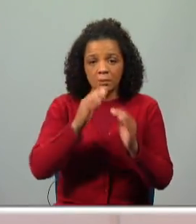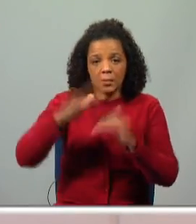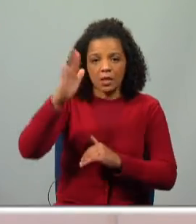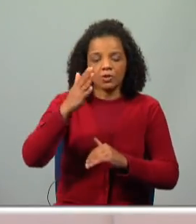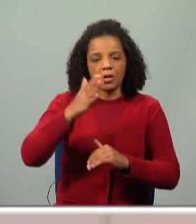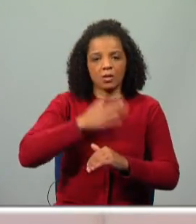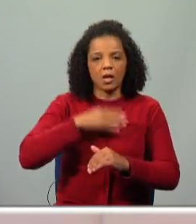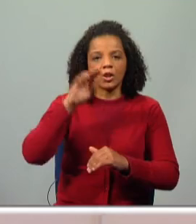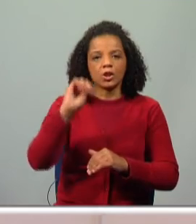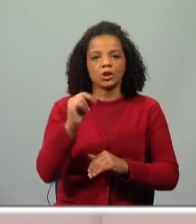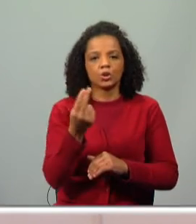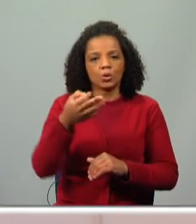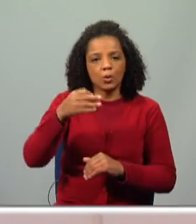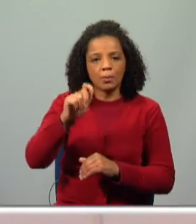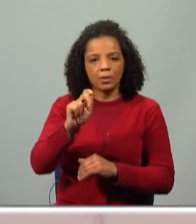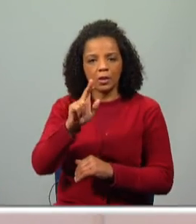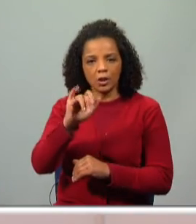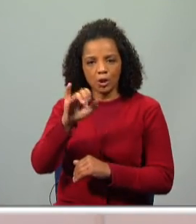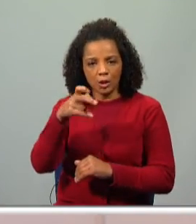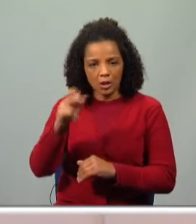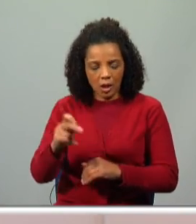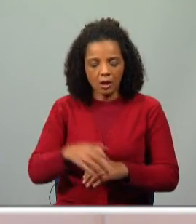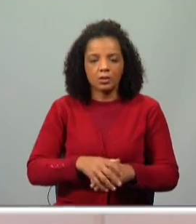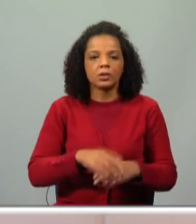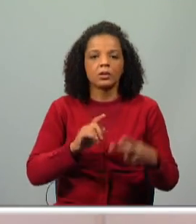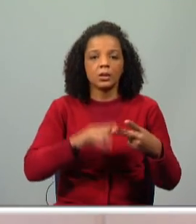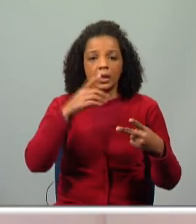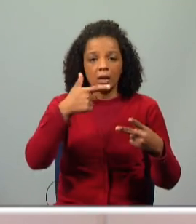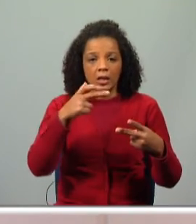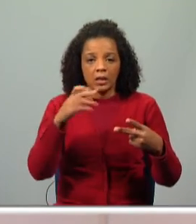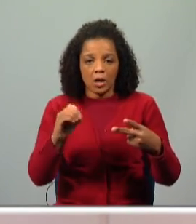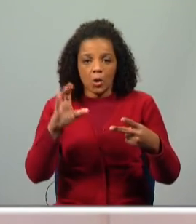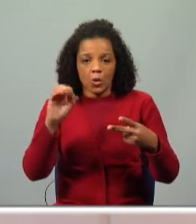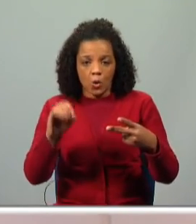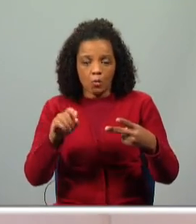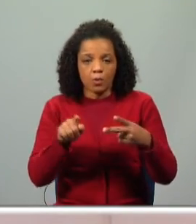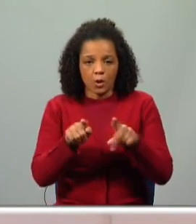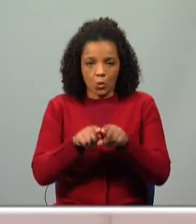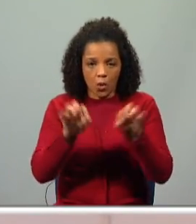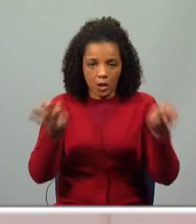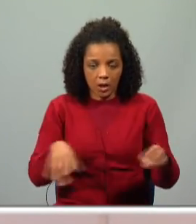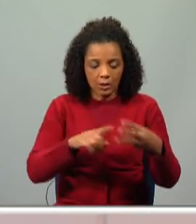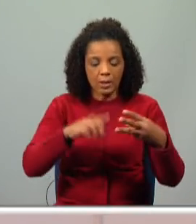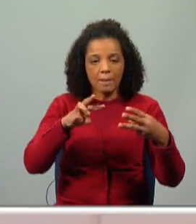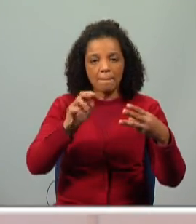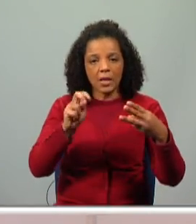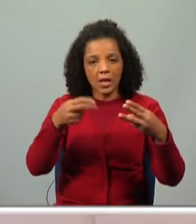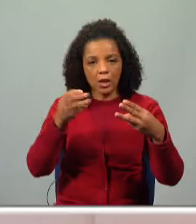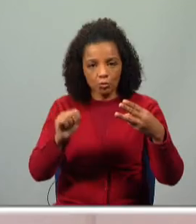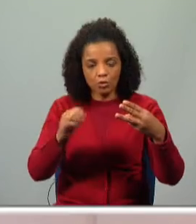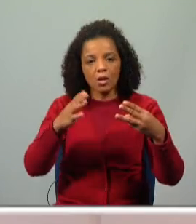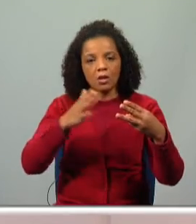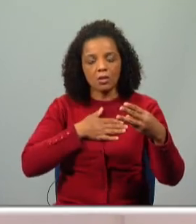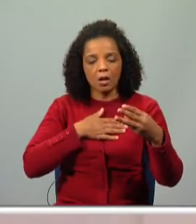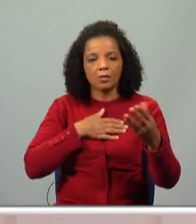-nos uma ideia de superioridade, se tiver tão como de igualdade, são semelhantes e o menos que dá-nos o grau